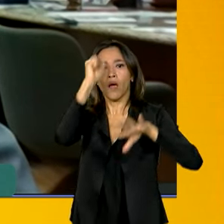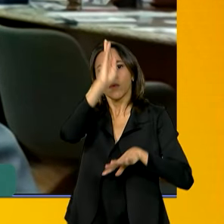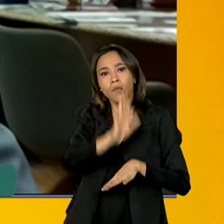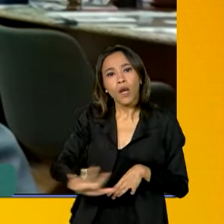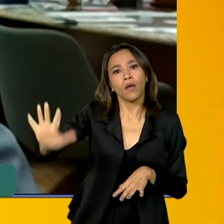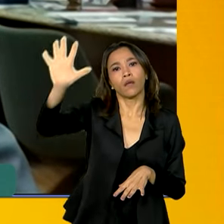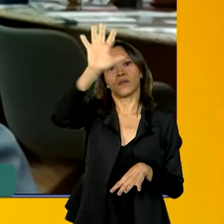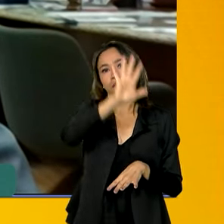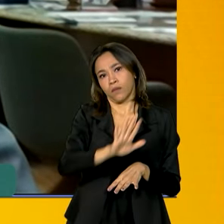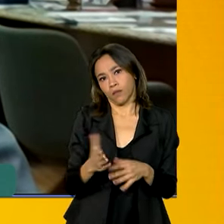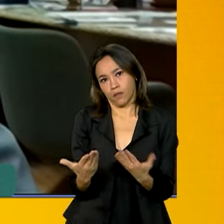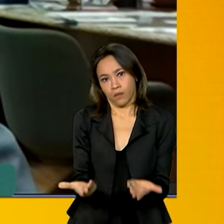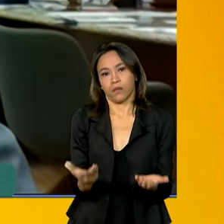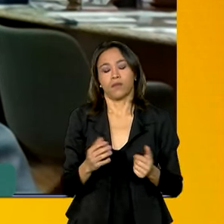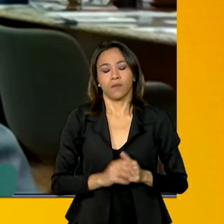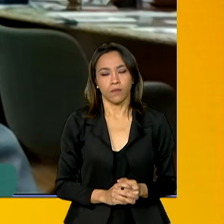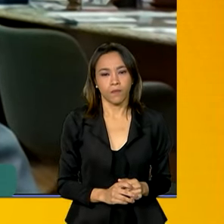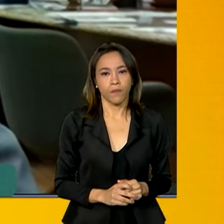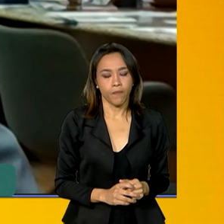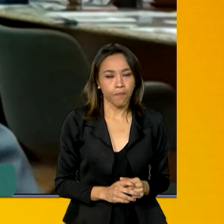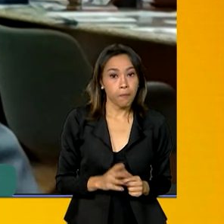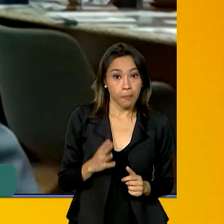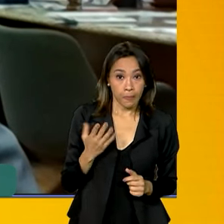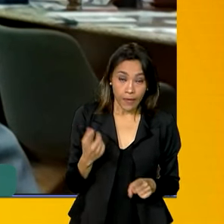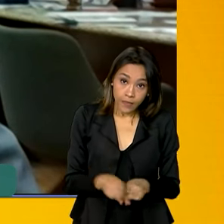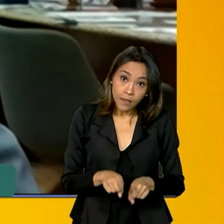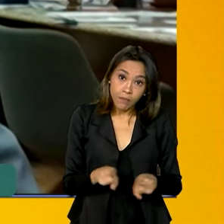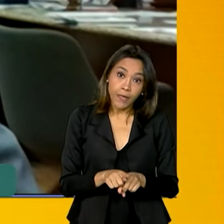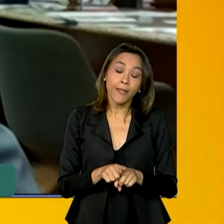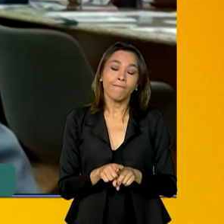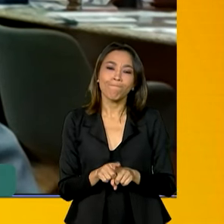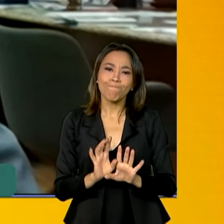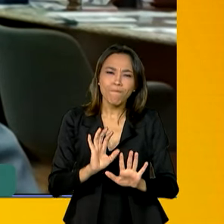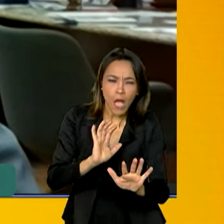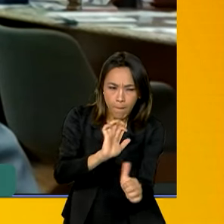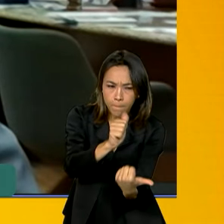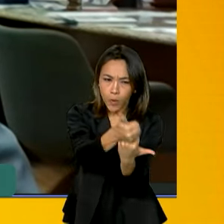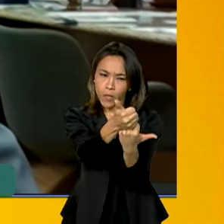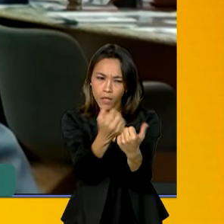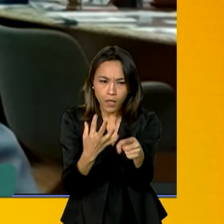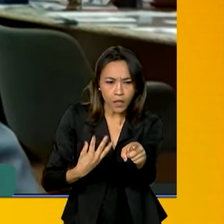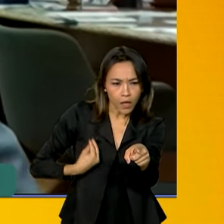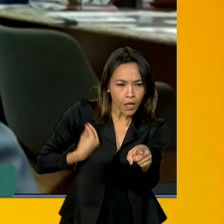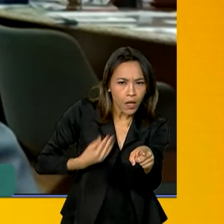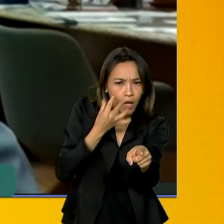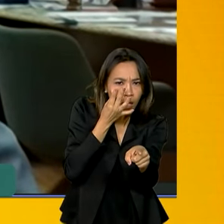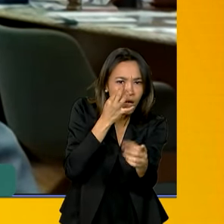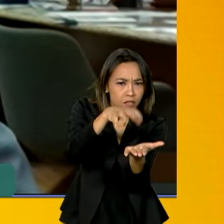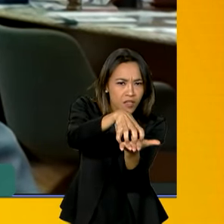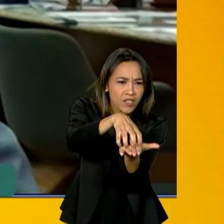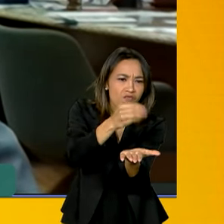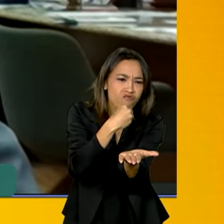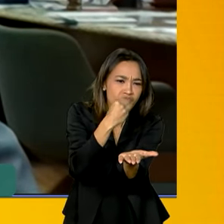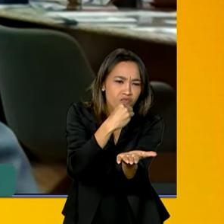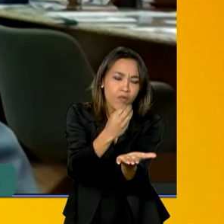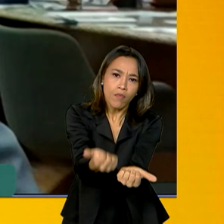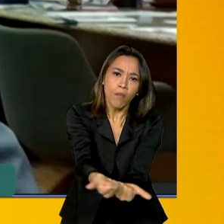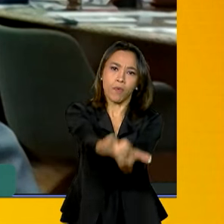-las por todo o território nacional. De um lado, fortalecendo as cooperativas existentes e, de outro lado,